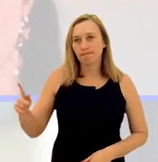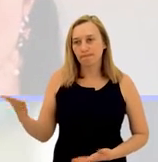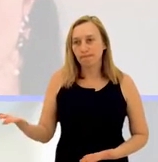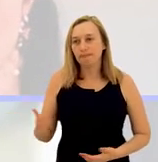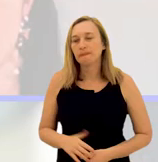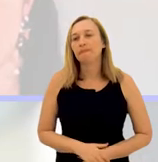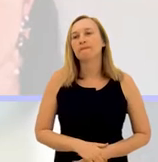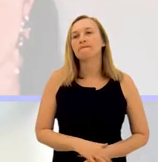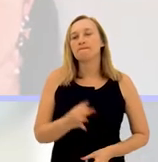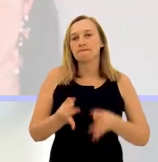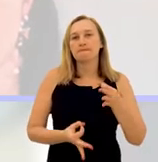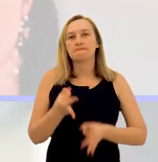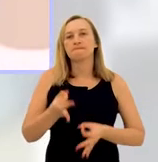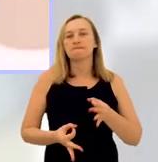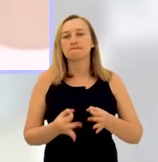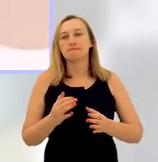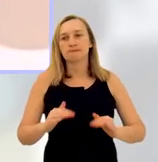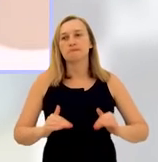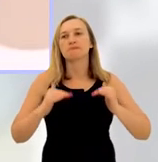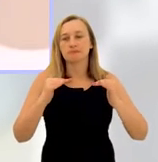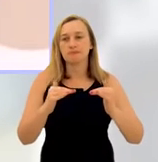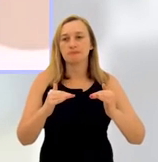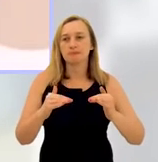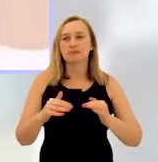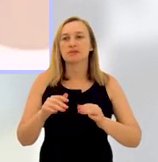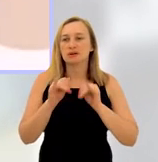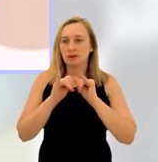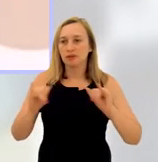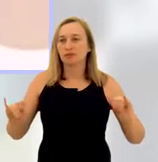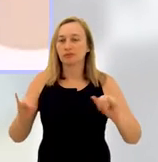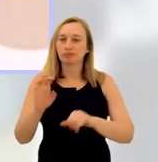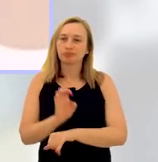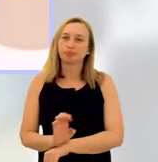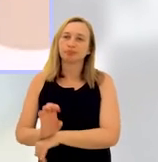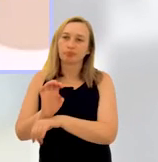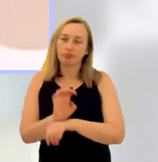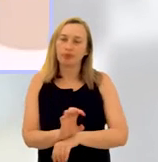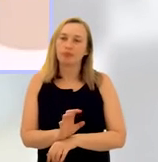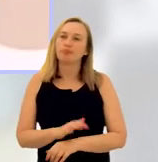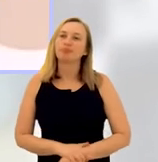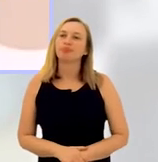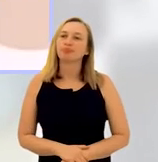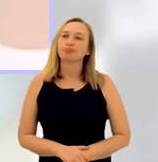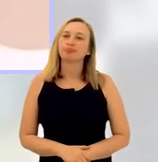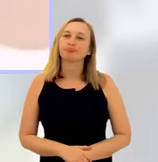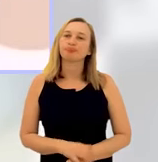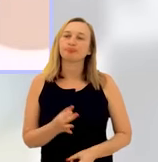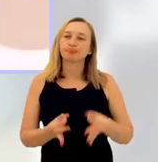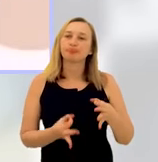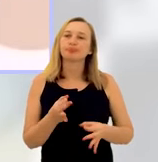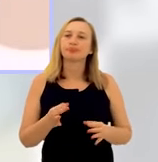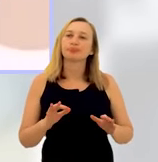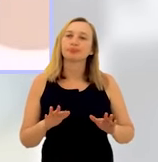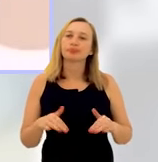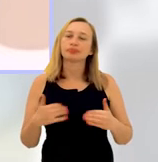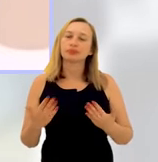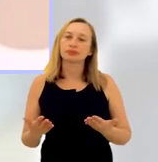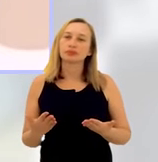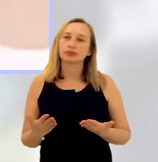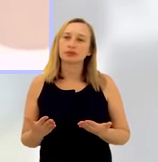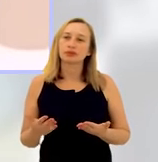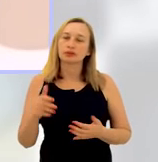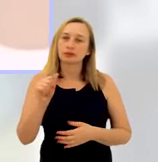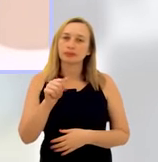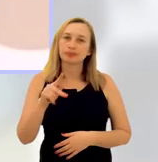aplicativo. Inclusive, o Tribunal de Justiça faz essa divulgação desses dados, por exemplo, no observatório do tribunal. Então,